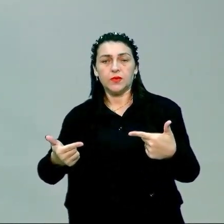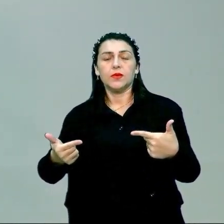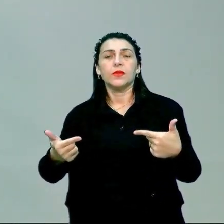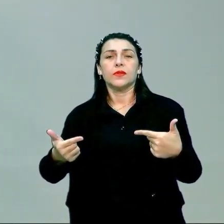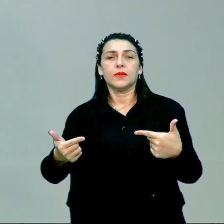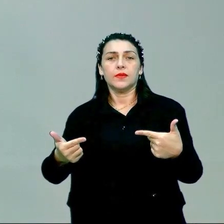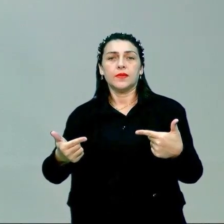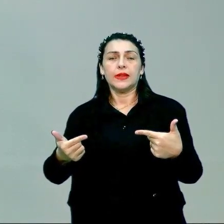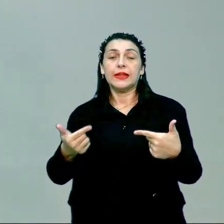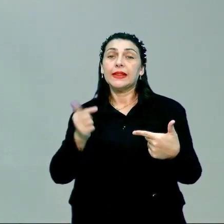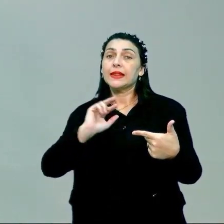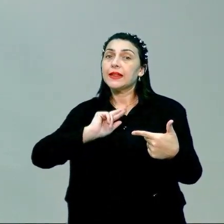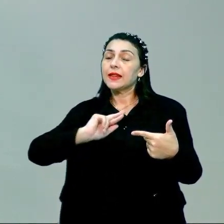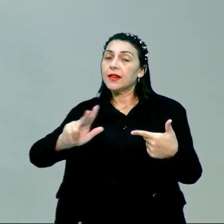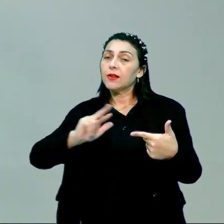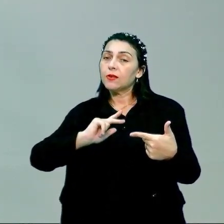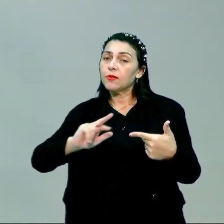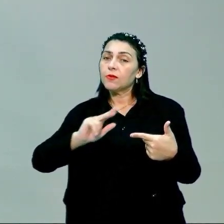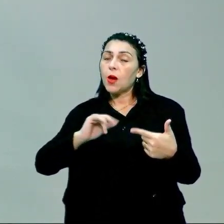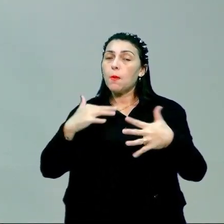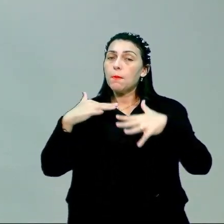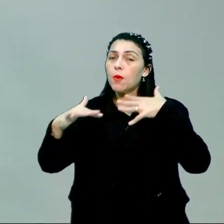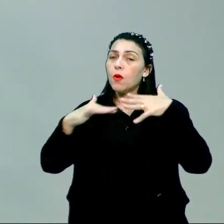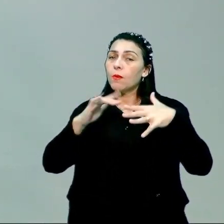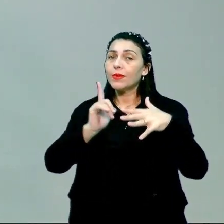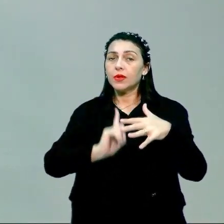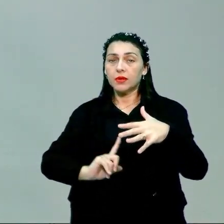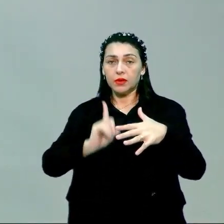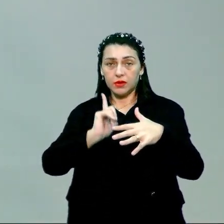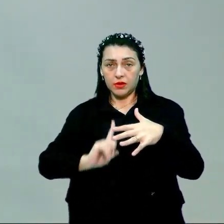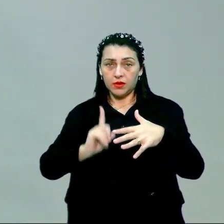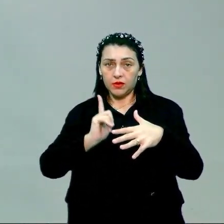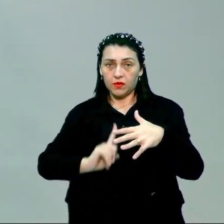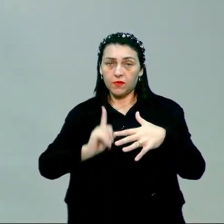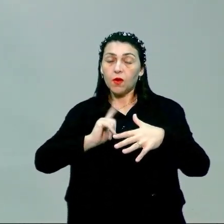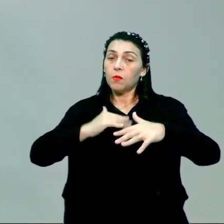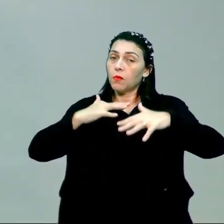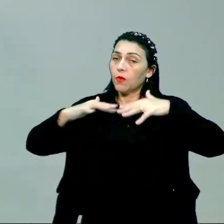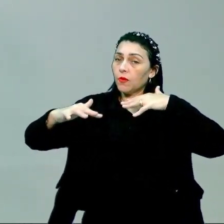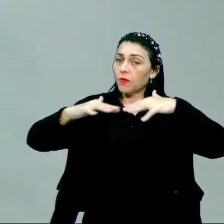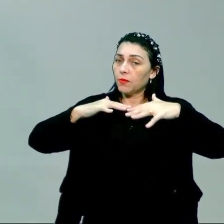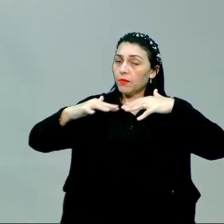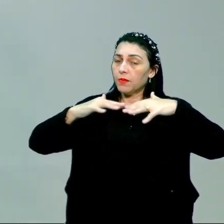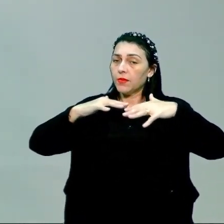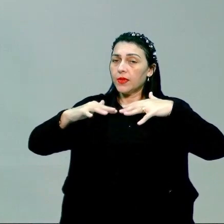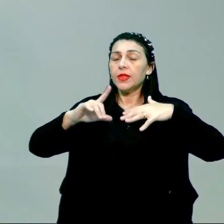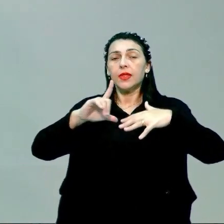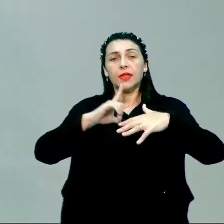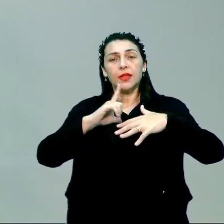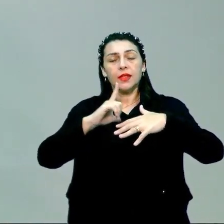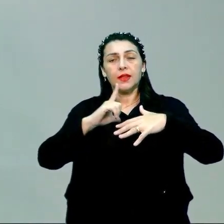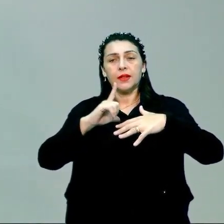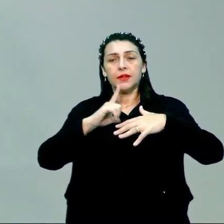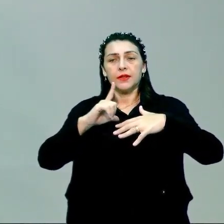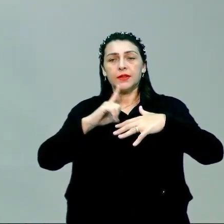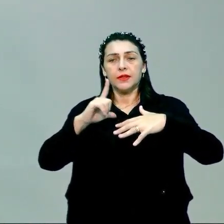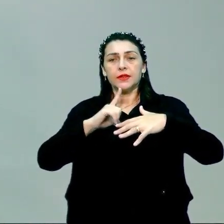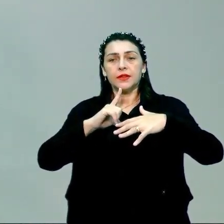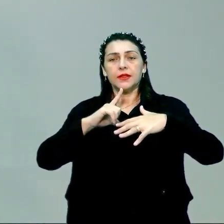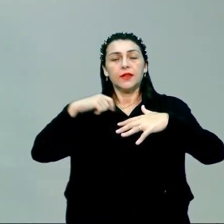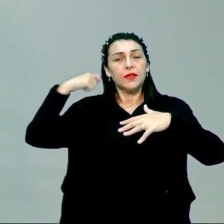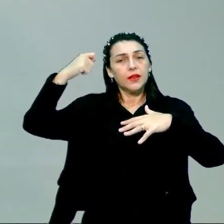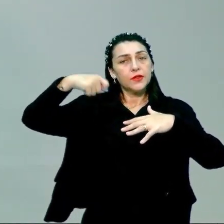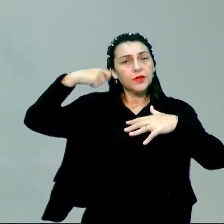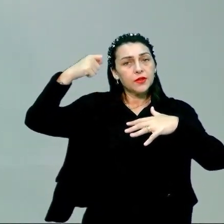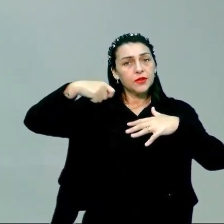si, não foi um mero movimento literário, foi um movimento que teve escultores,